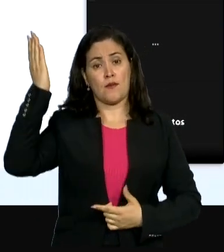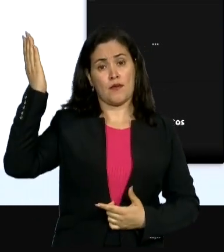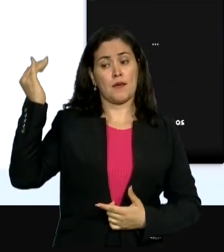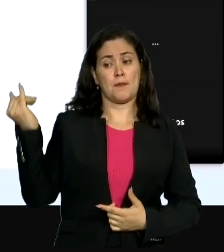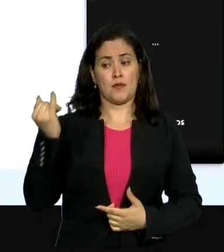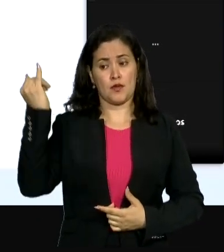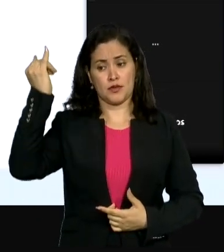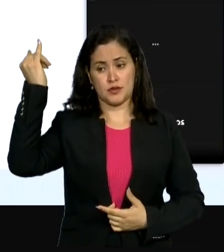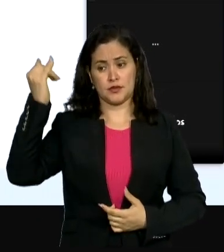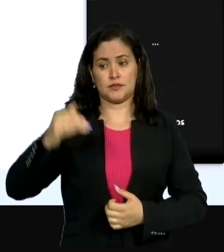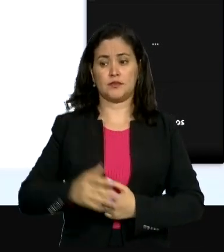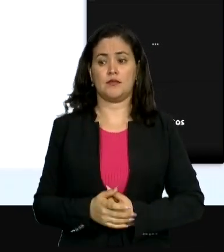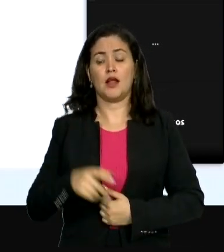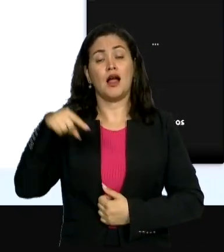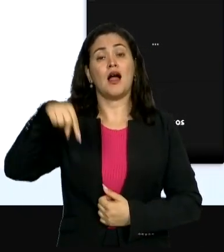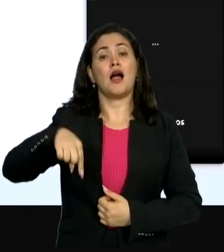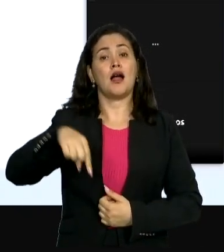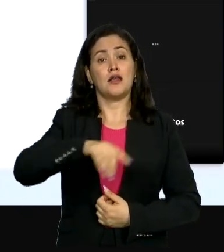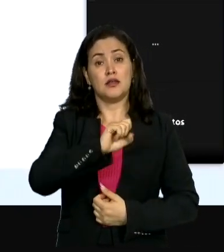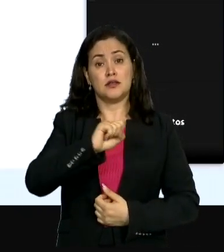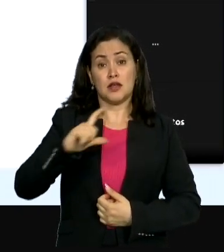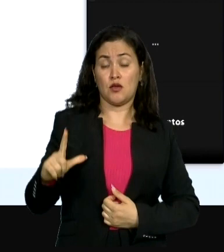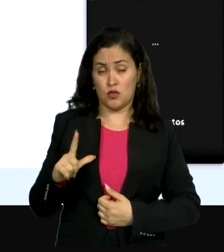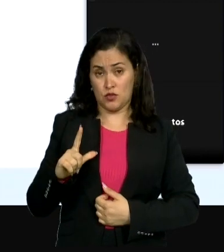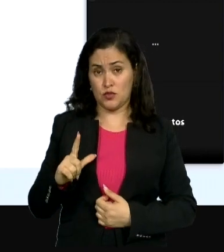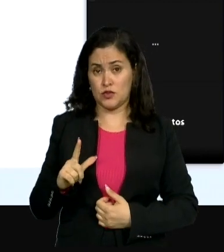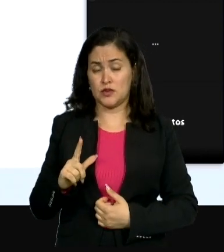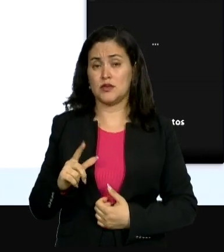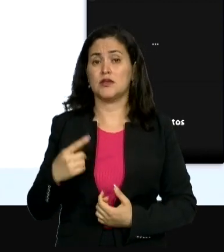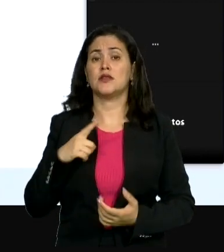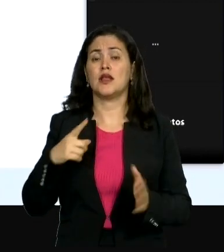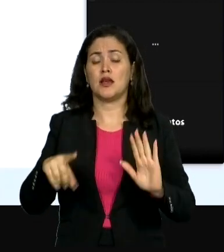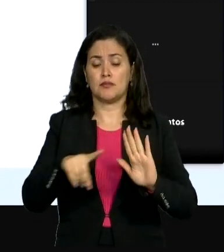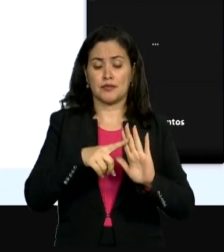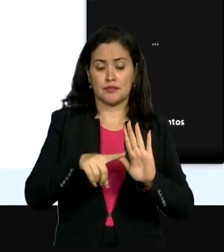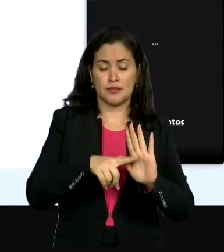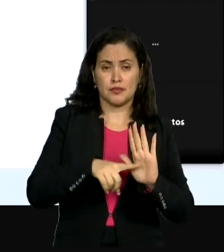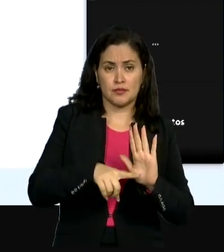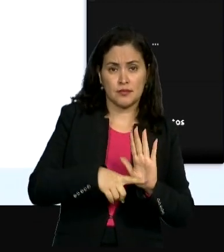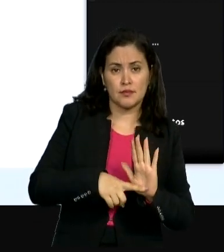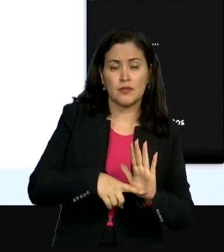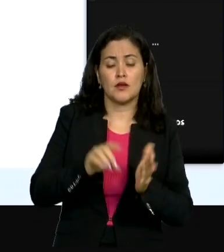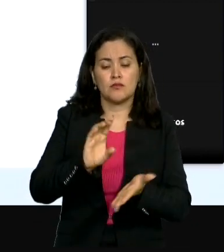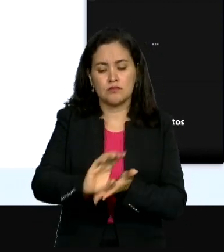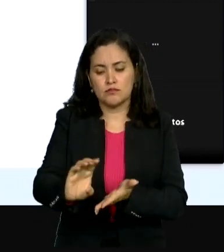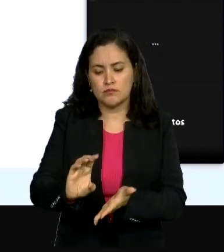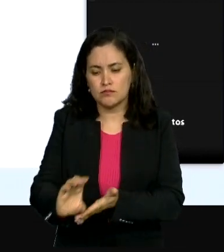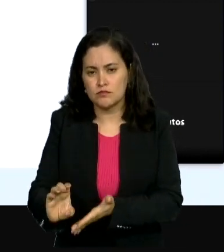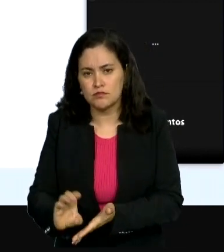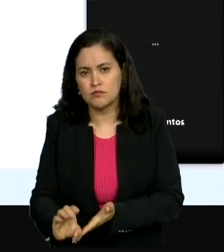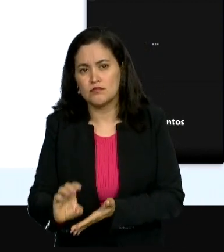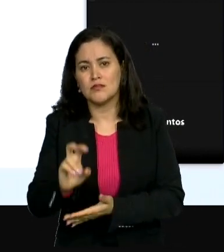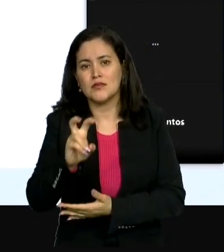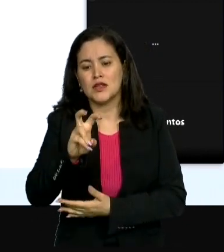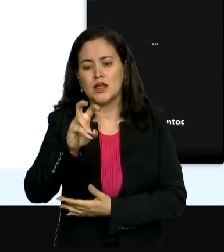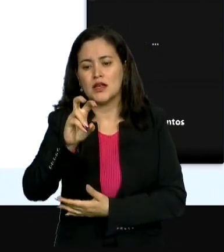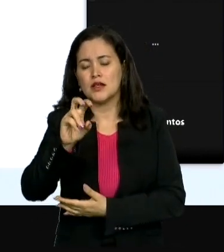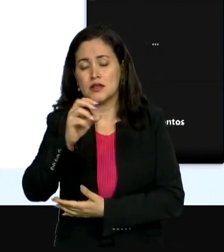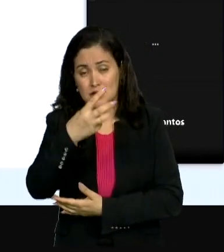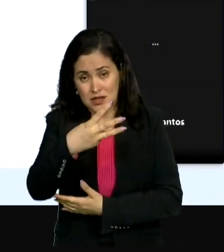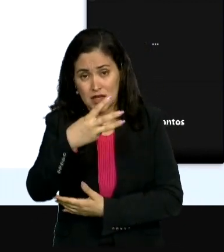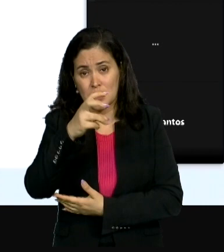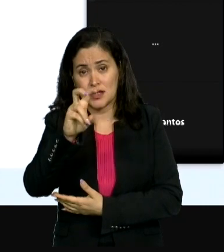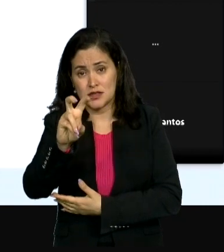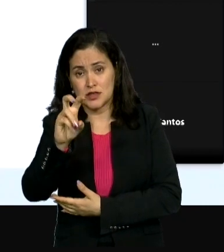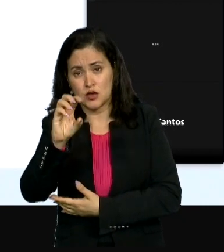aqui para São Luís é que, num futuro bem próximo, nós possamos ter um investimento de 350 milhões de reais.